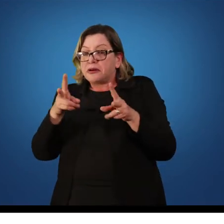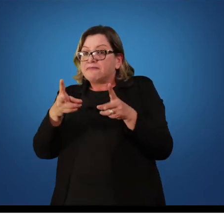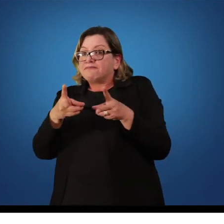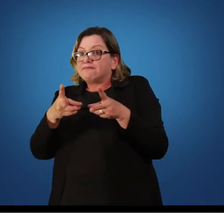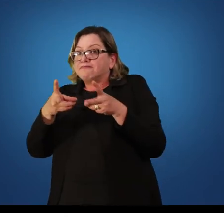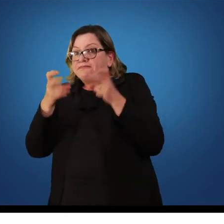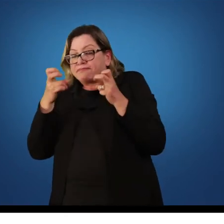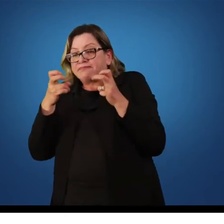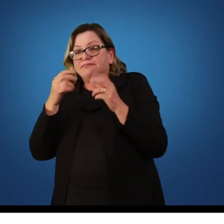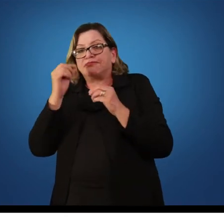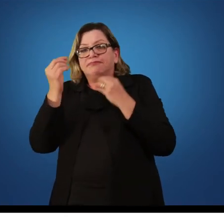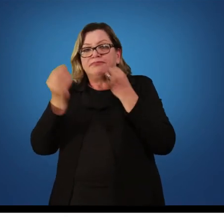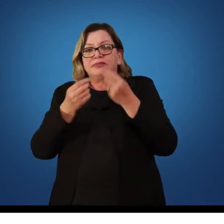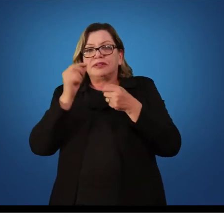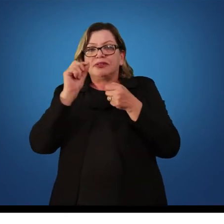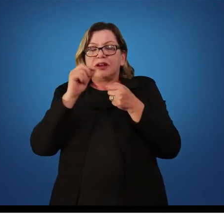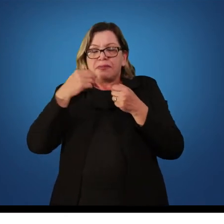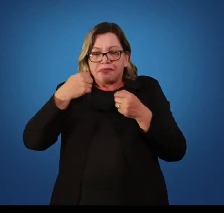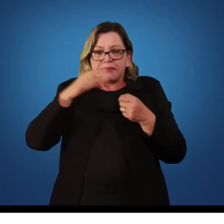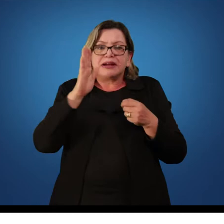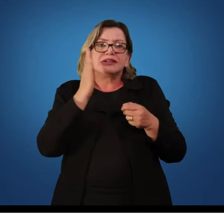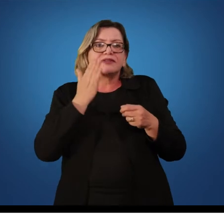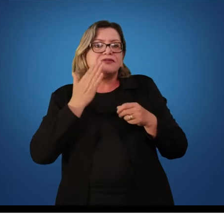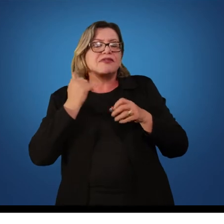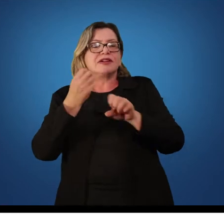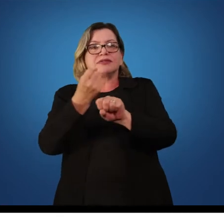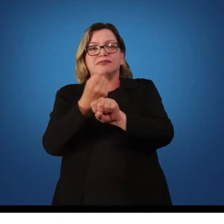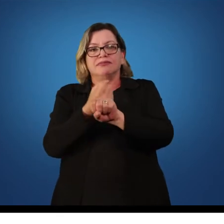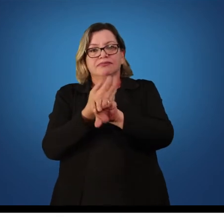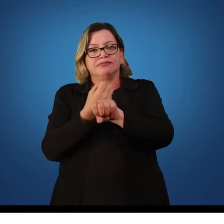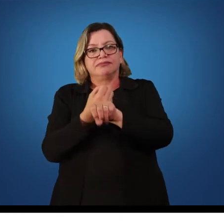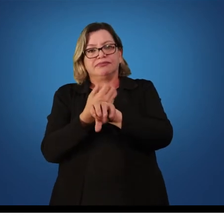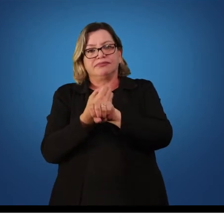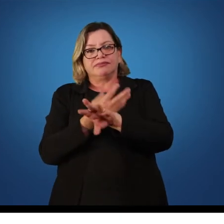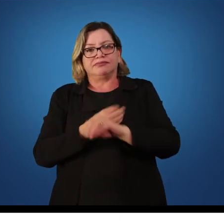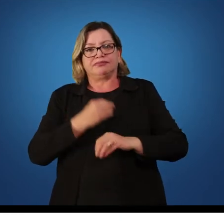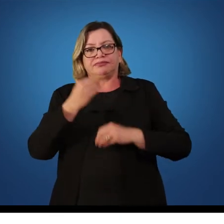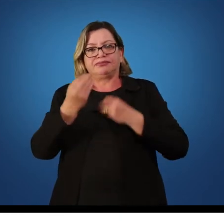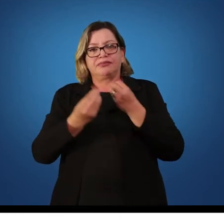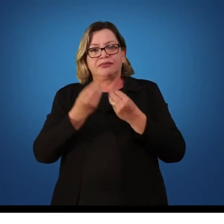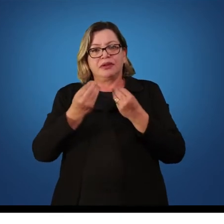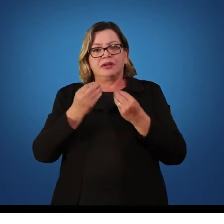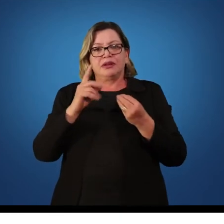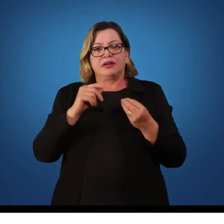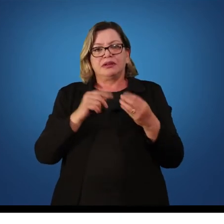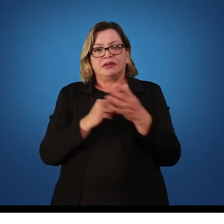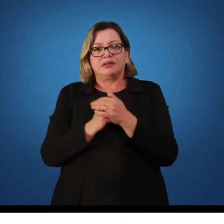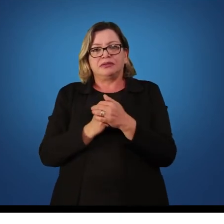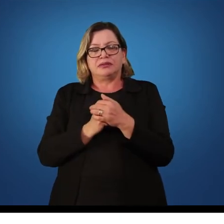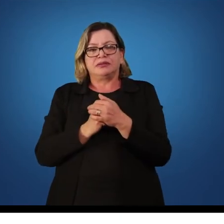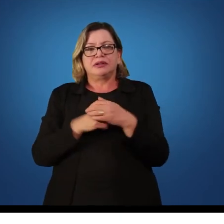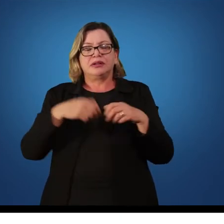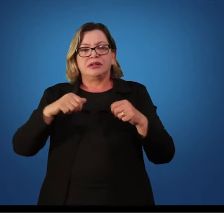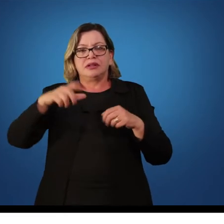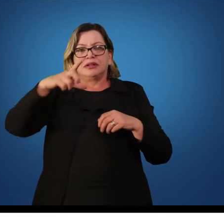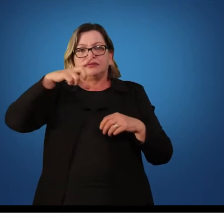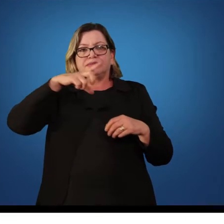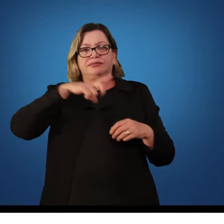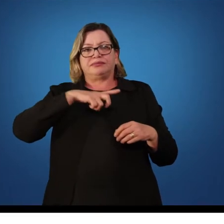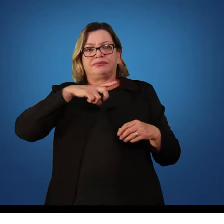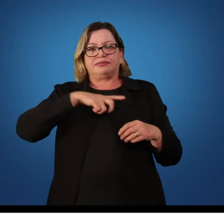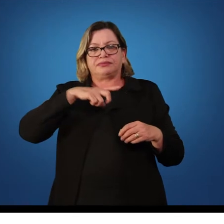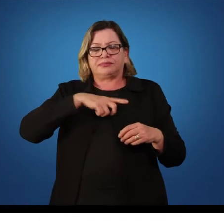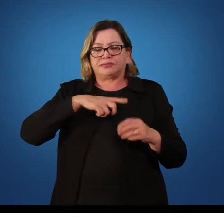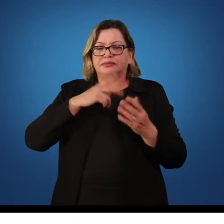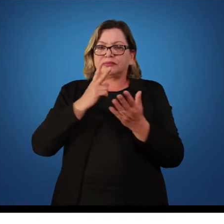para facilitar o processo de ensino-aprendizagem. Então, ter em